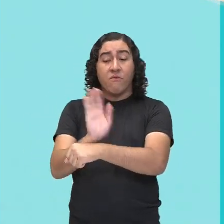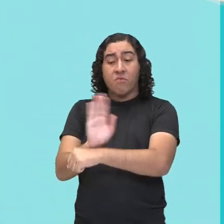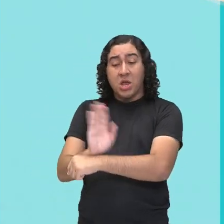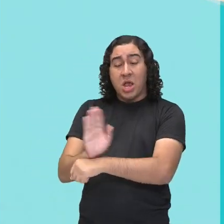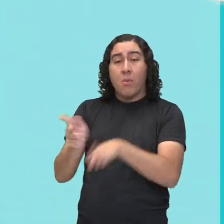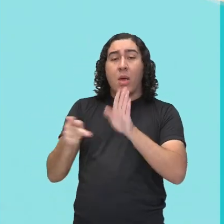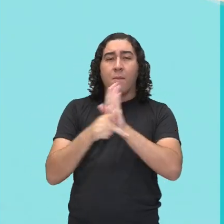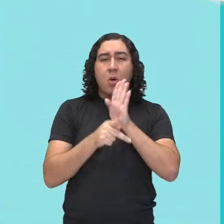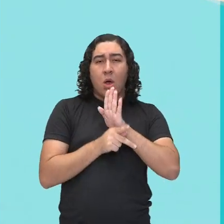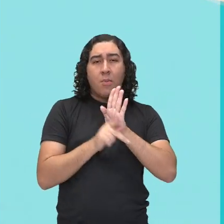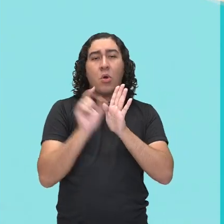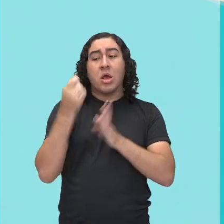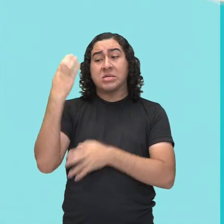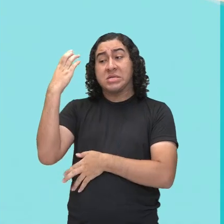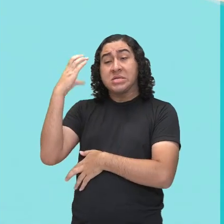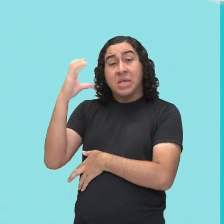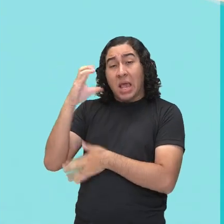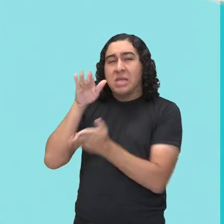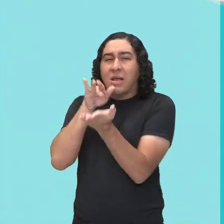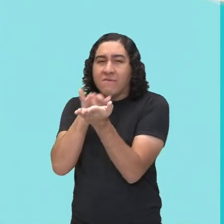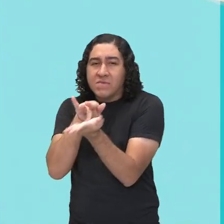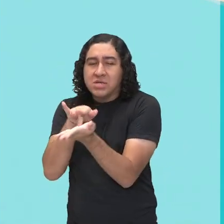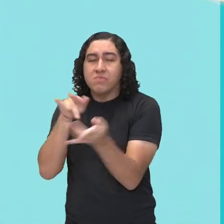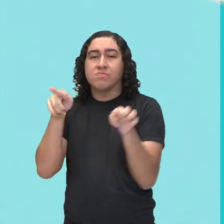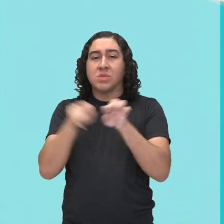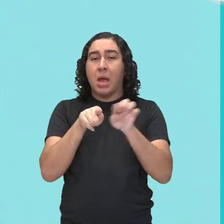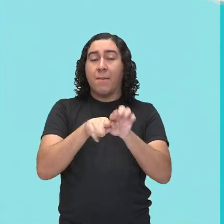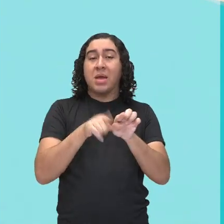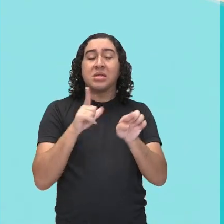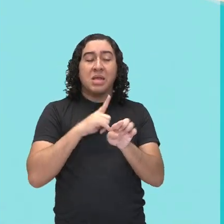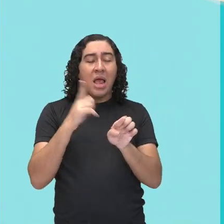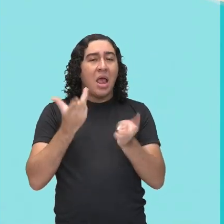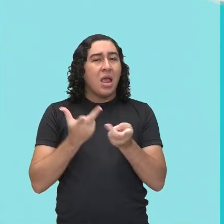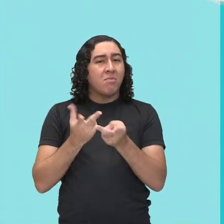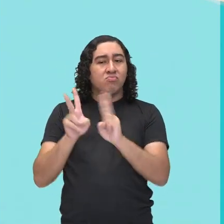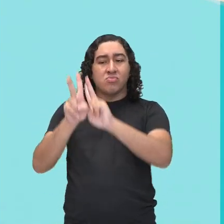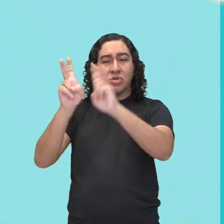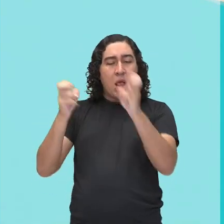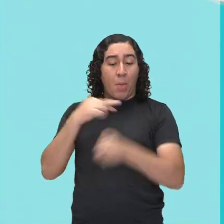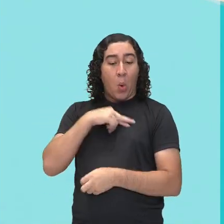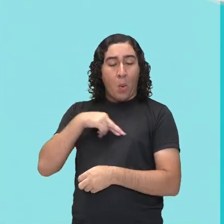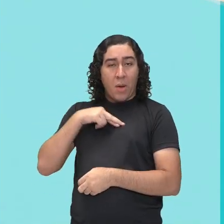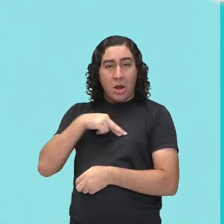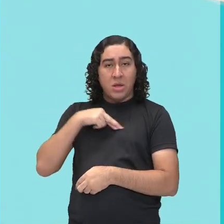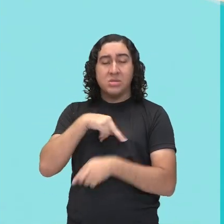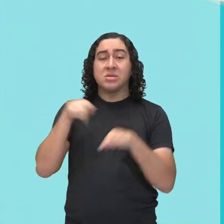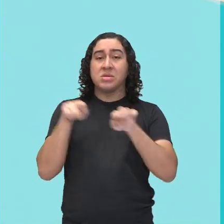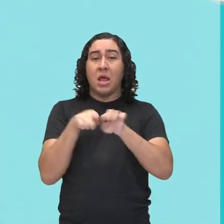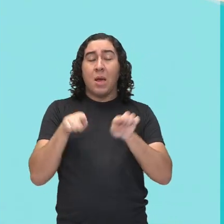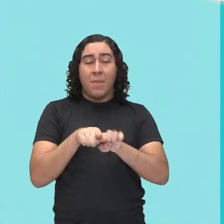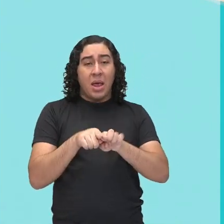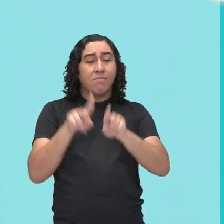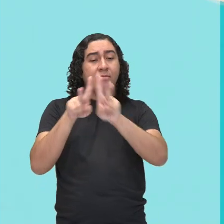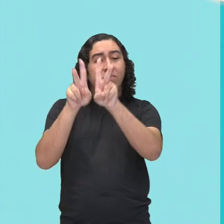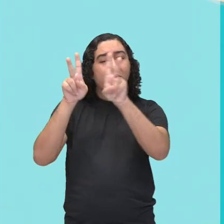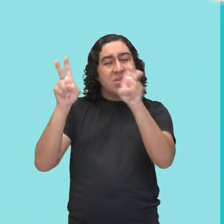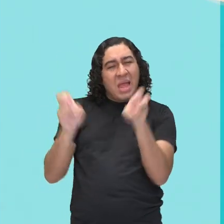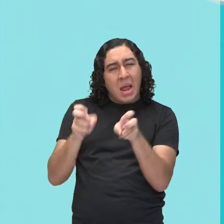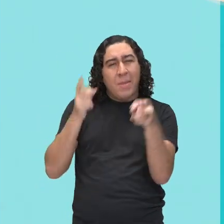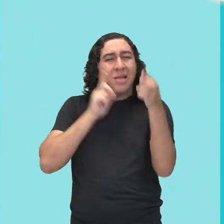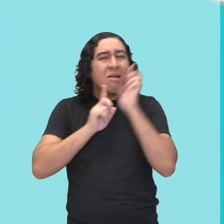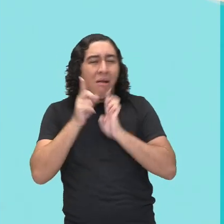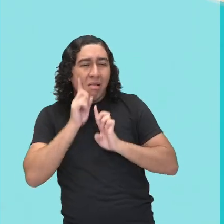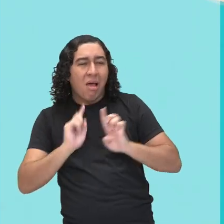científica, existem filmes românticos, existem filmes dramáticos. Então, cada pessoa